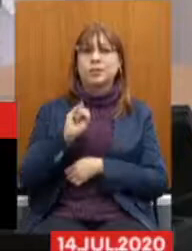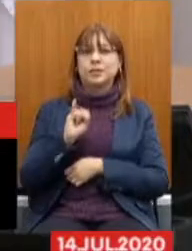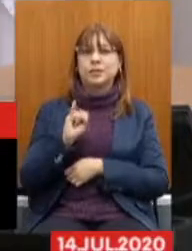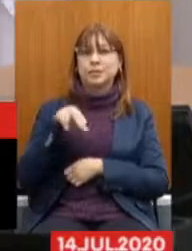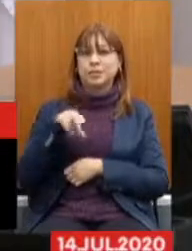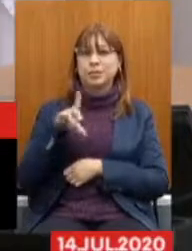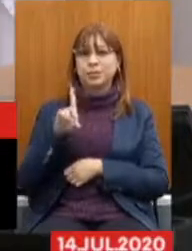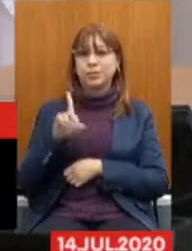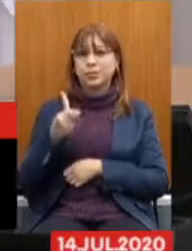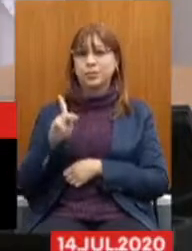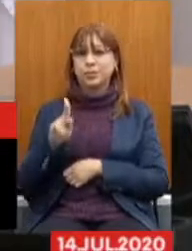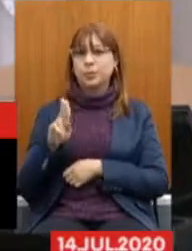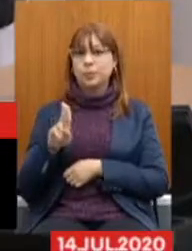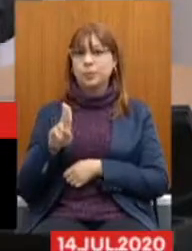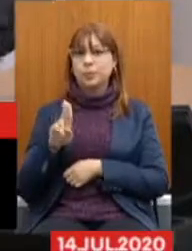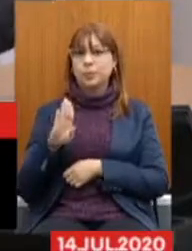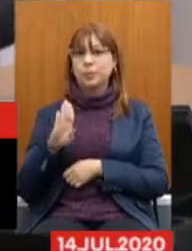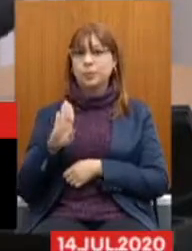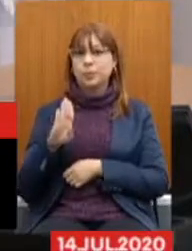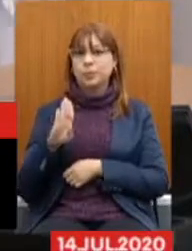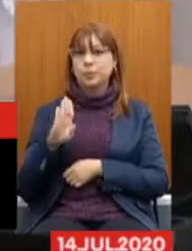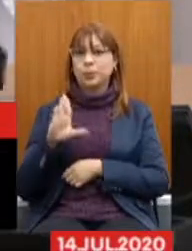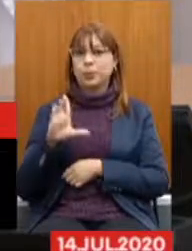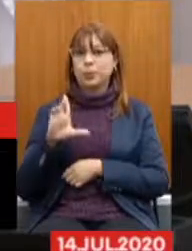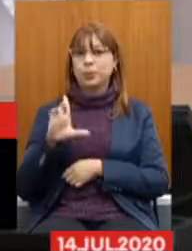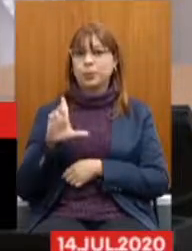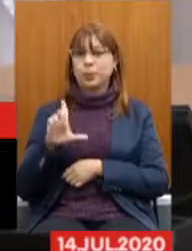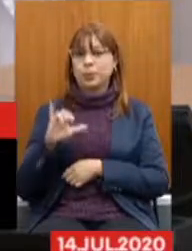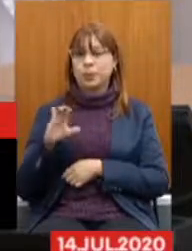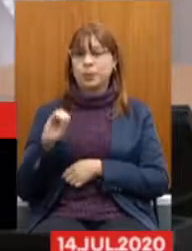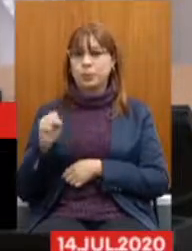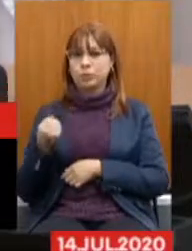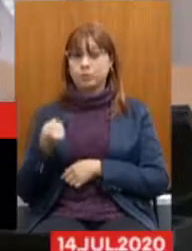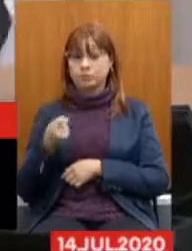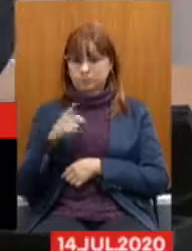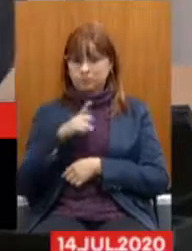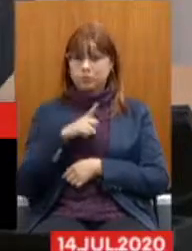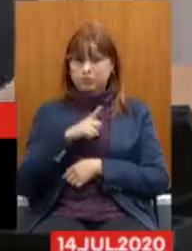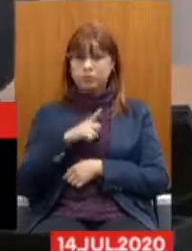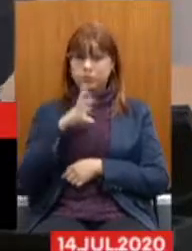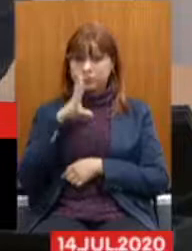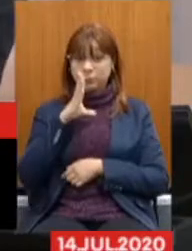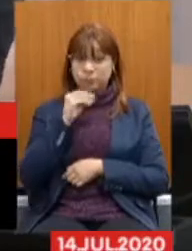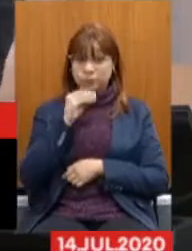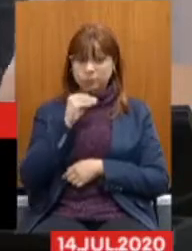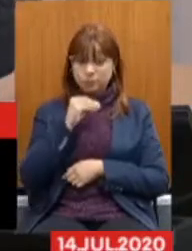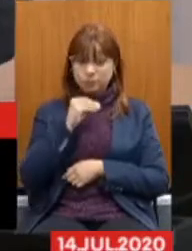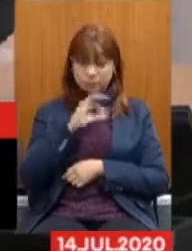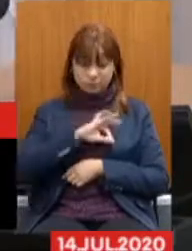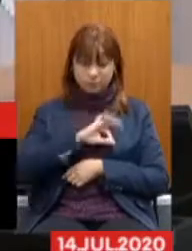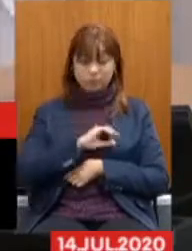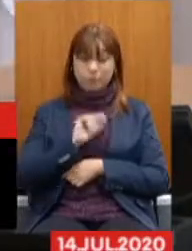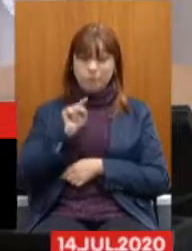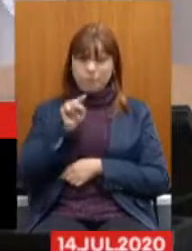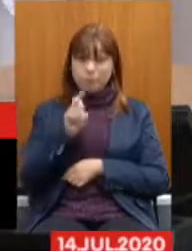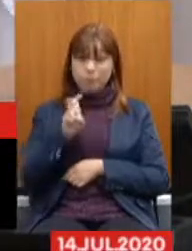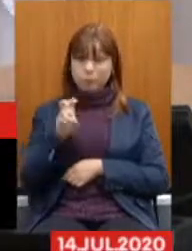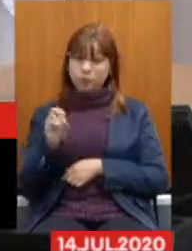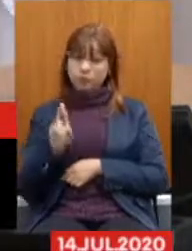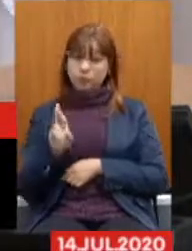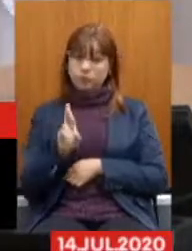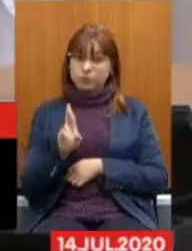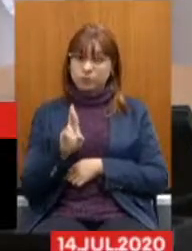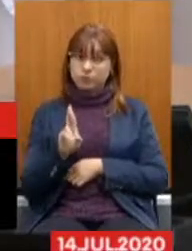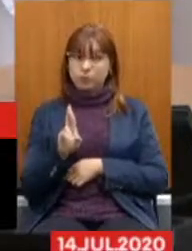ela tem o servidor de nível médio ganhando hoje R$.050,00 como piso e o servidor de